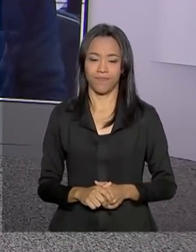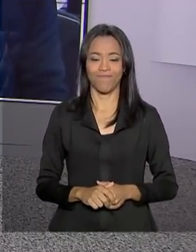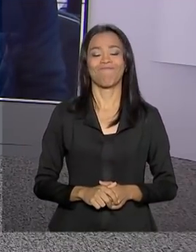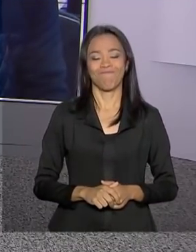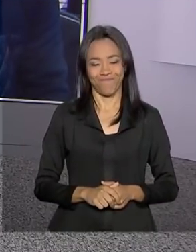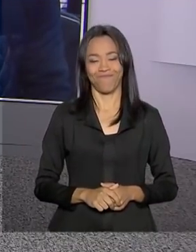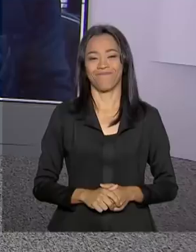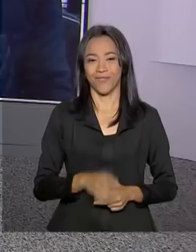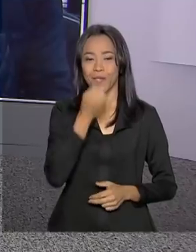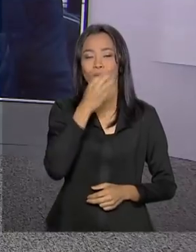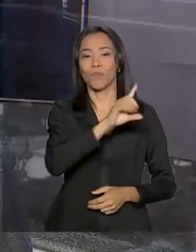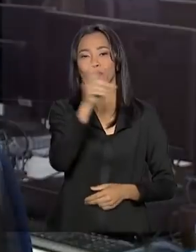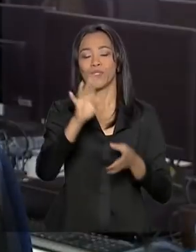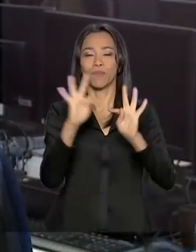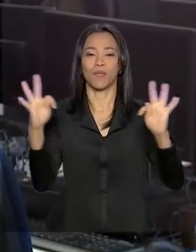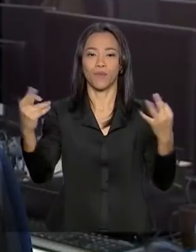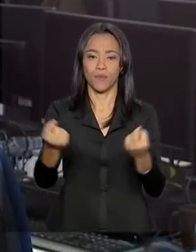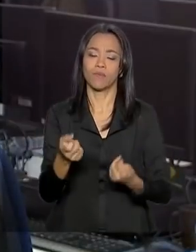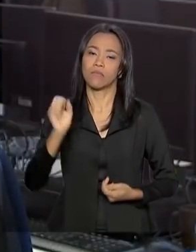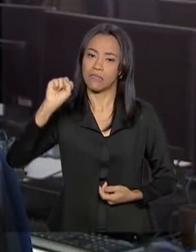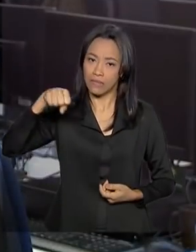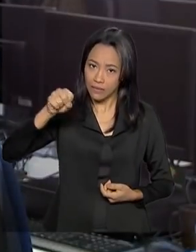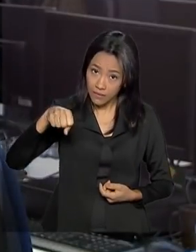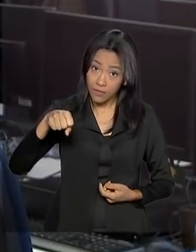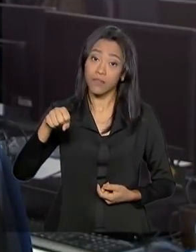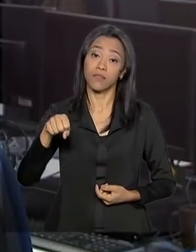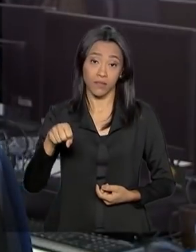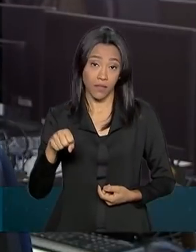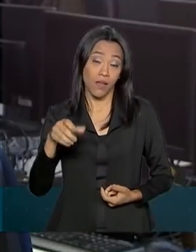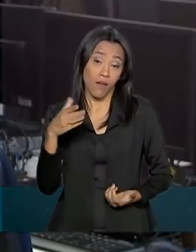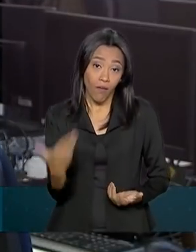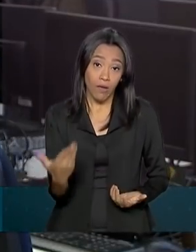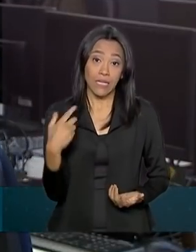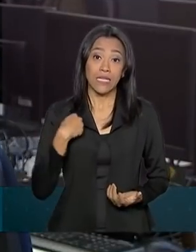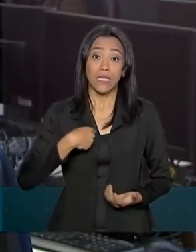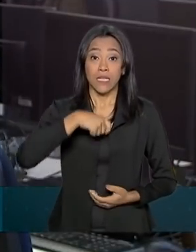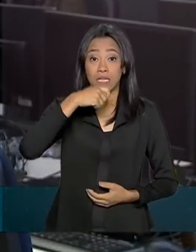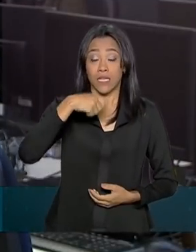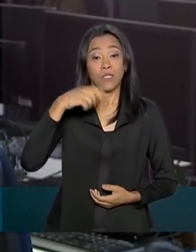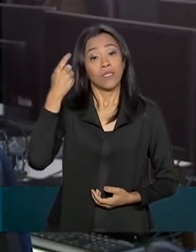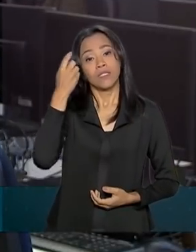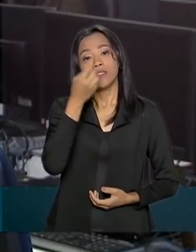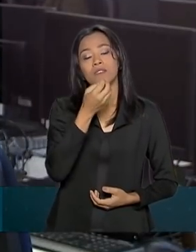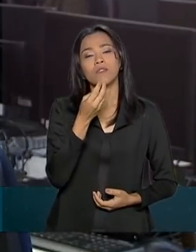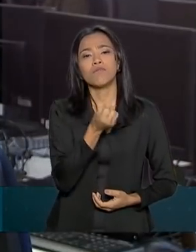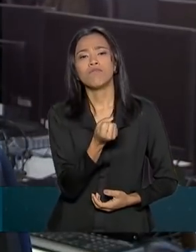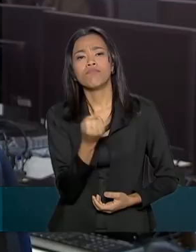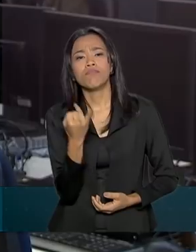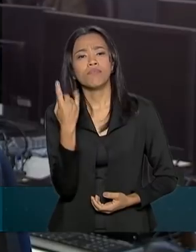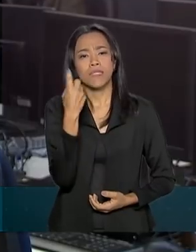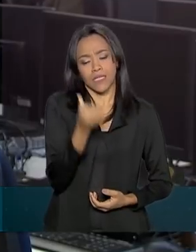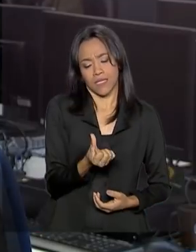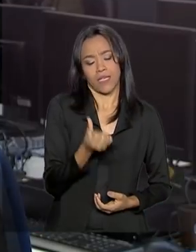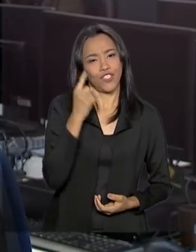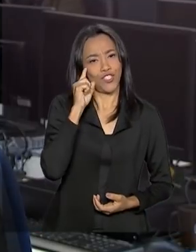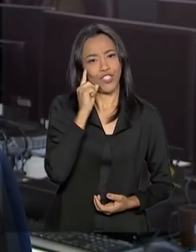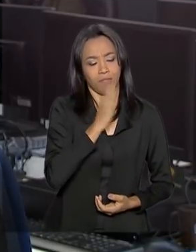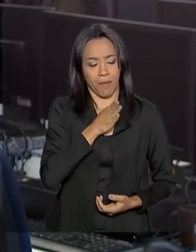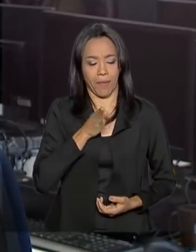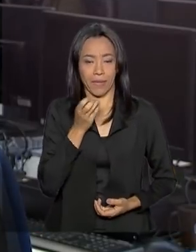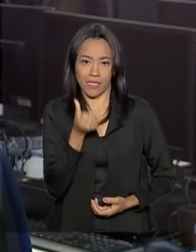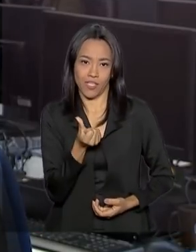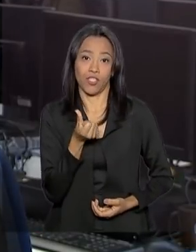Bom dia, Carla. Bom dia para todo mundo. Está bem positivo, sim, viu? Olha, nos seis primeiros dias da campanha Você no Azul, a Caixa já